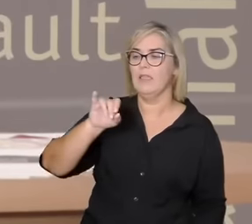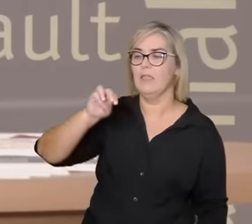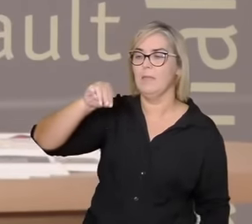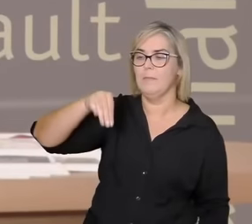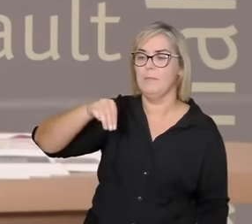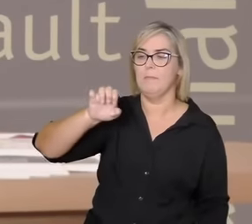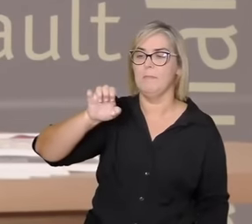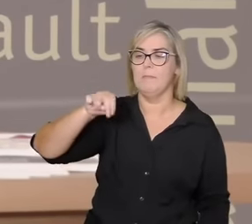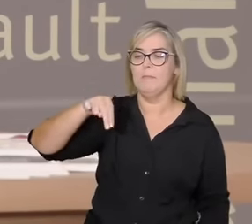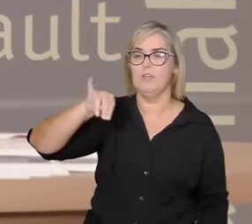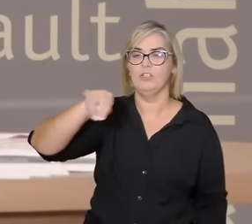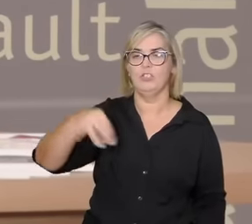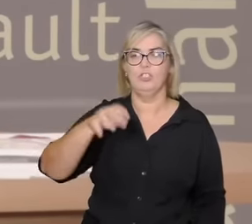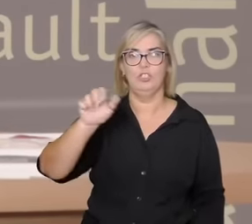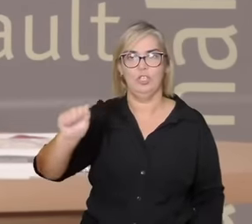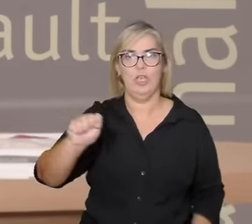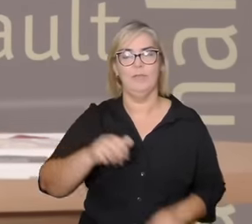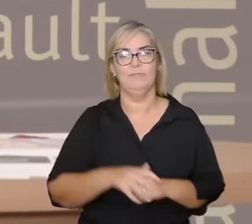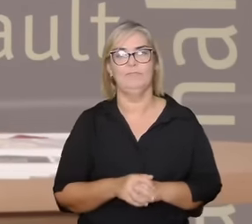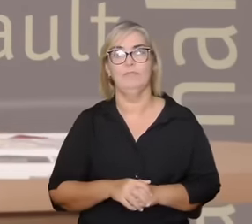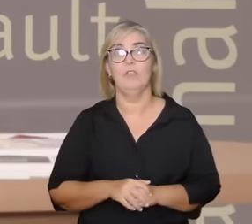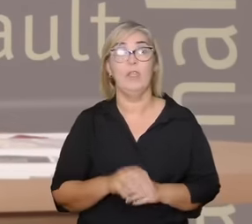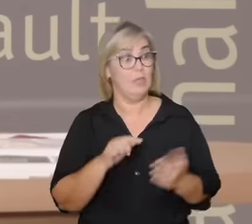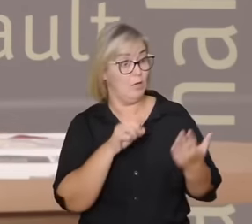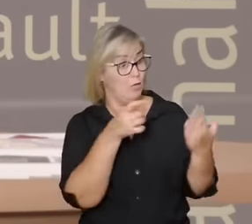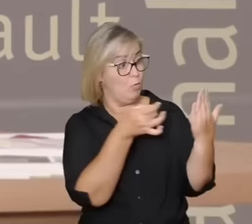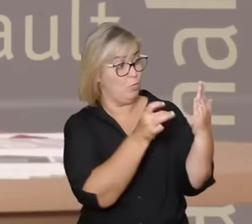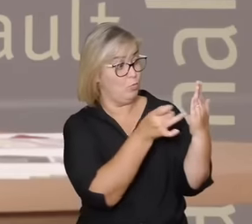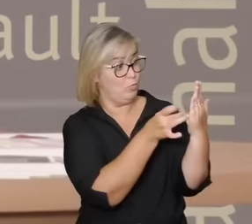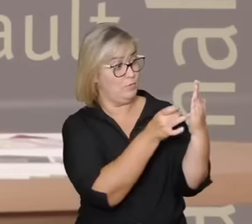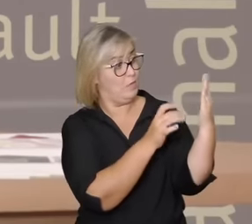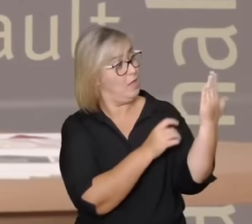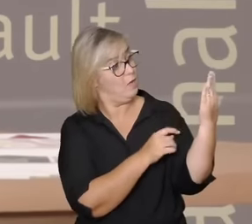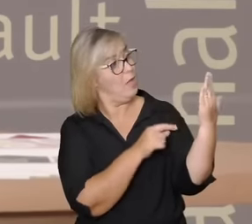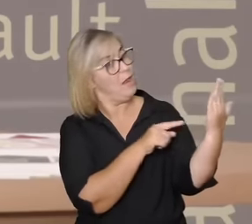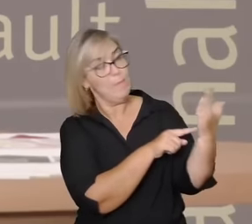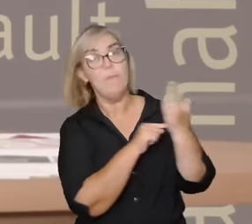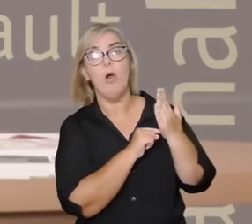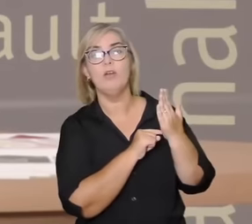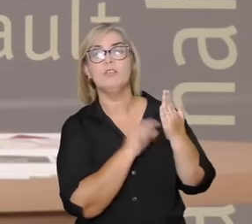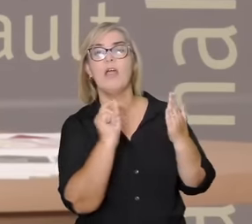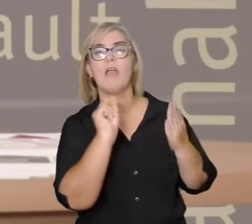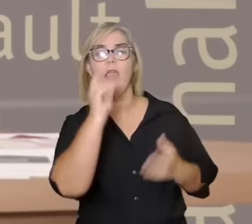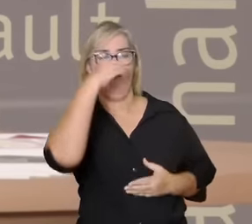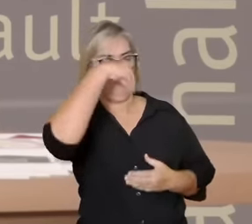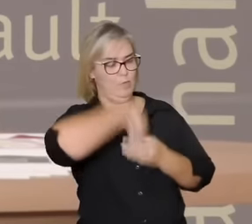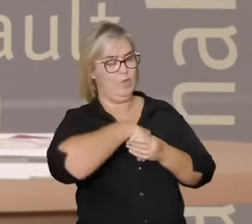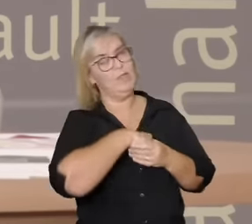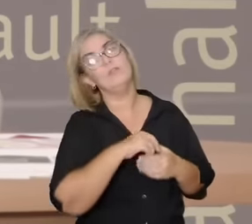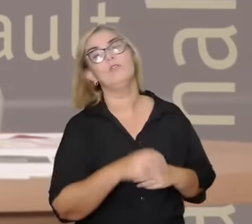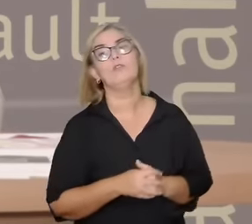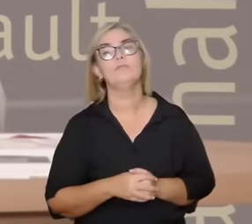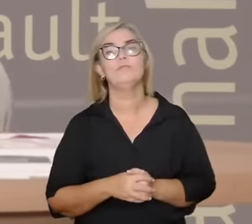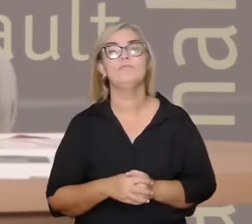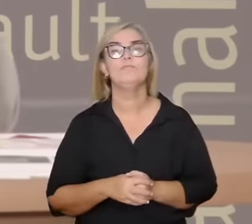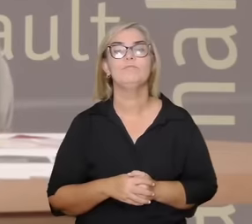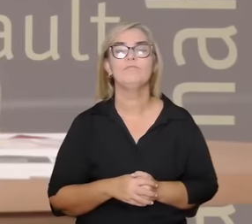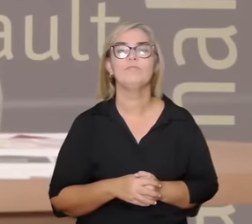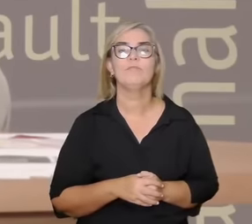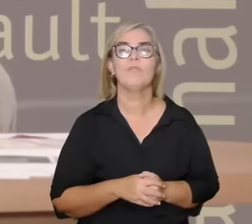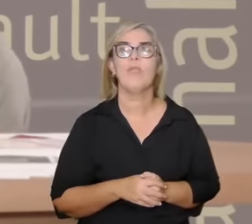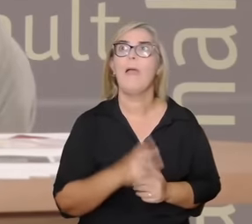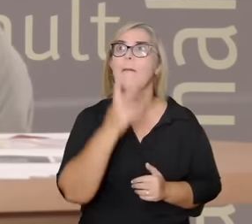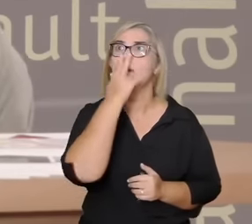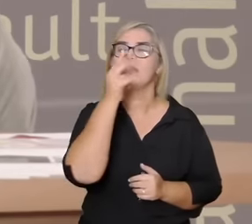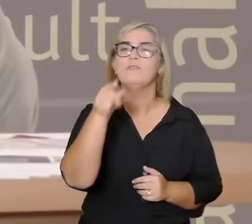mostra quem ela é por dentro por que ela mergulha o espelho de Emanjá é um espelho que nos convida fazer um